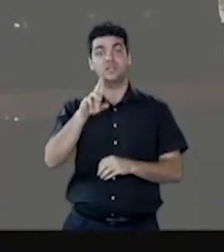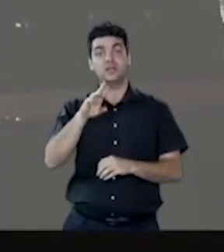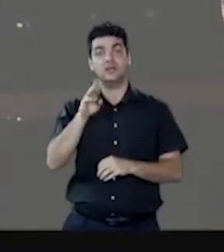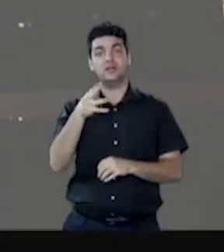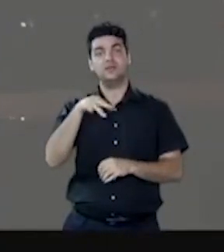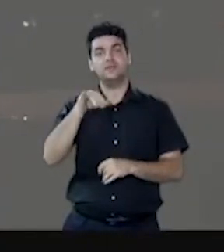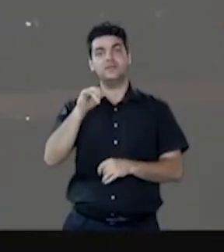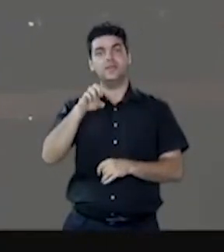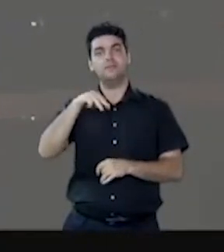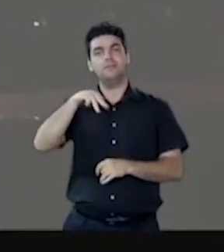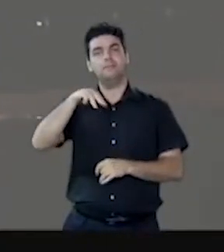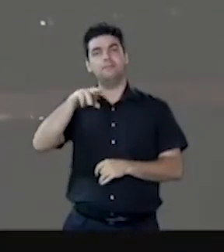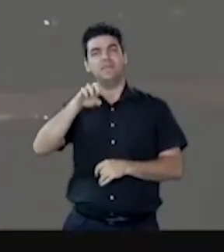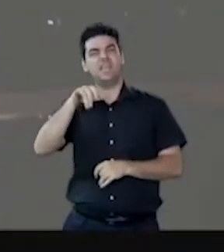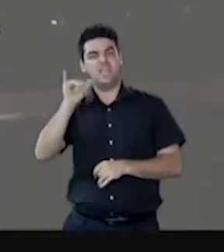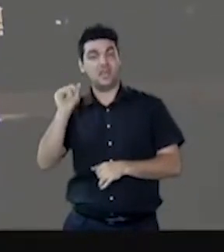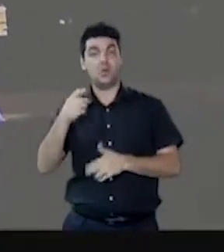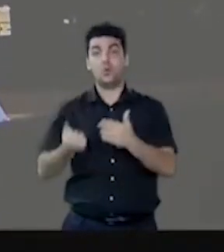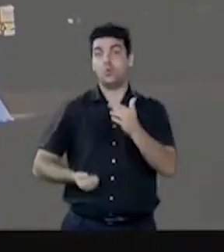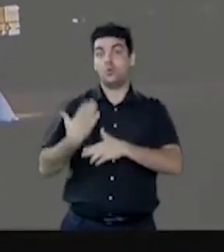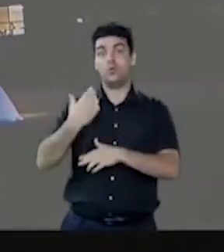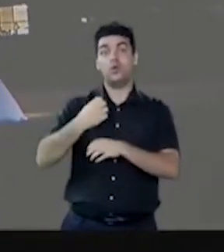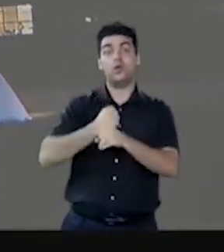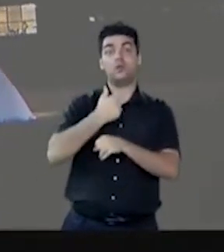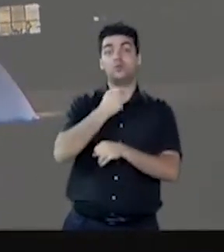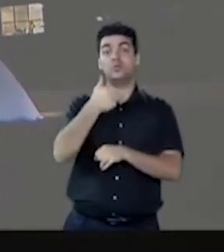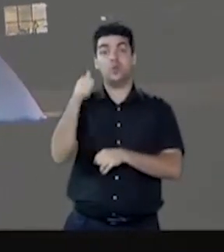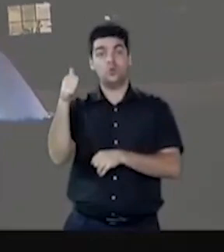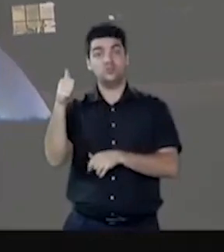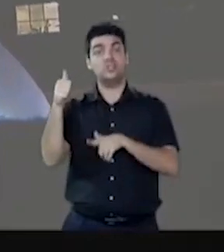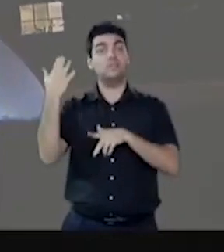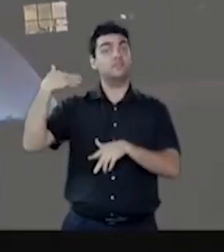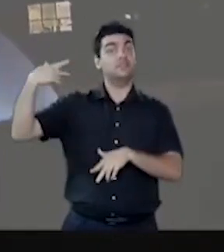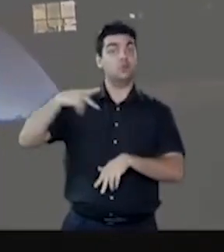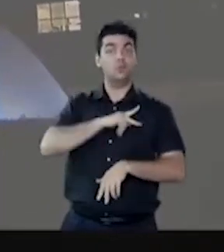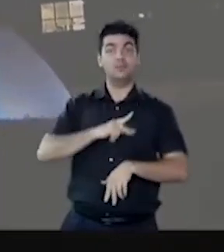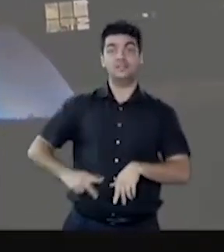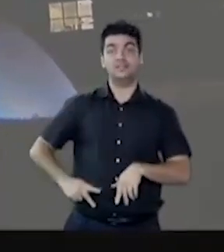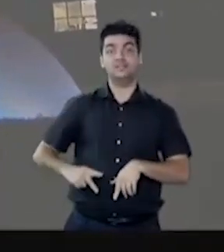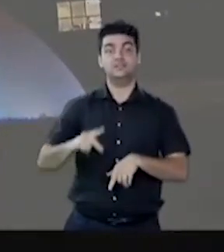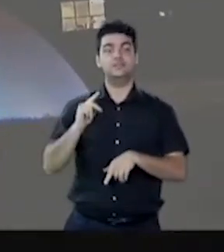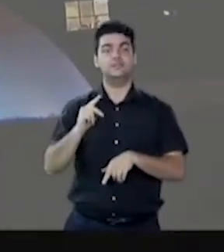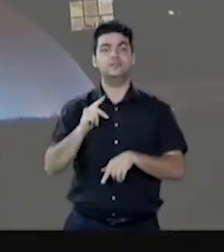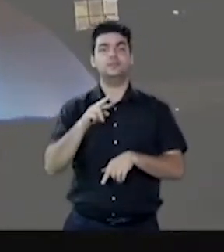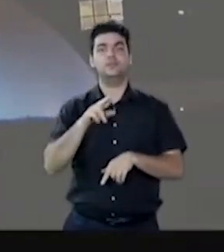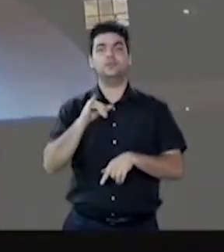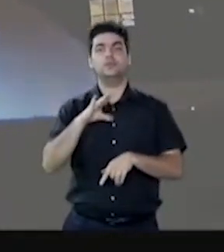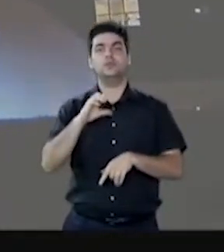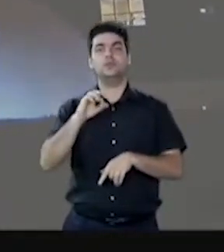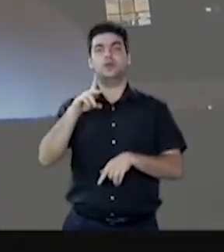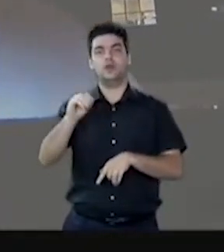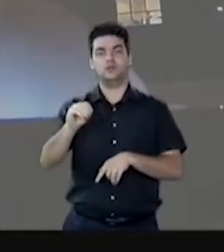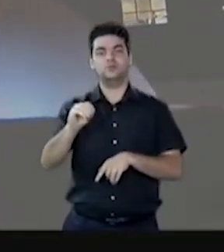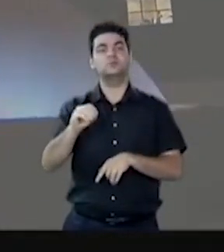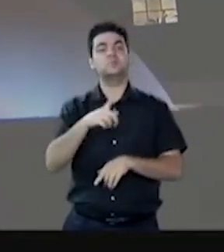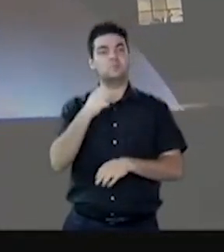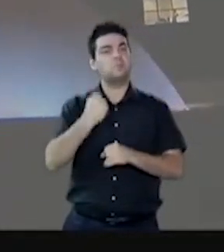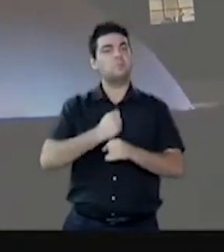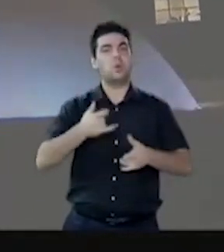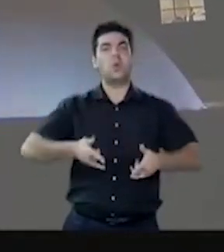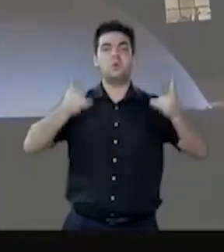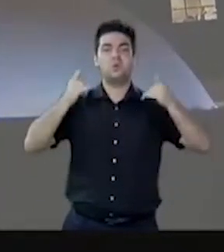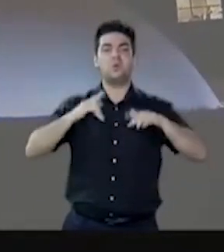foi inaugurada em 2011 sob a então presidência do ministro Ricardo Lewandowski.